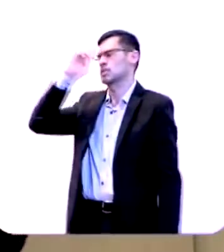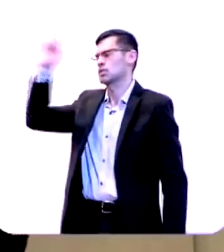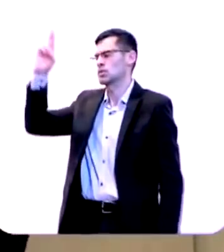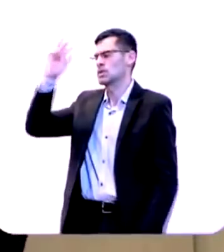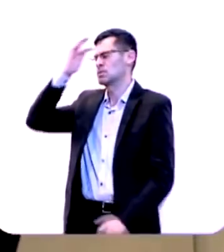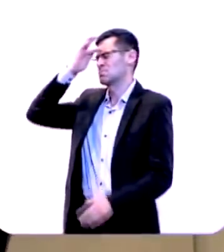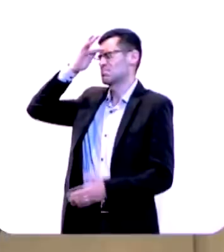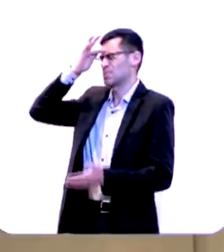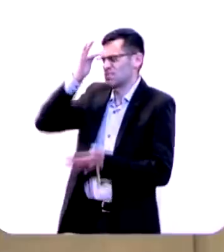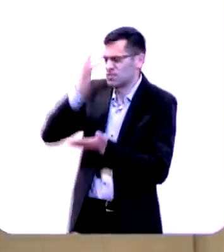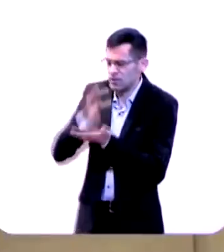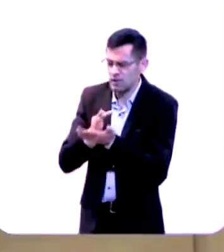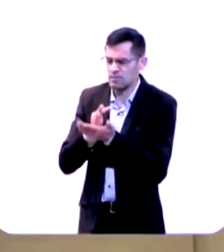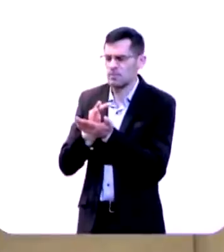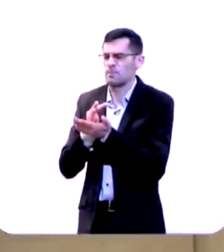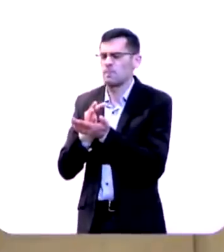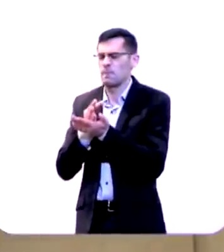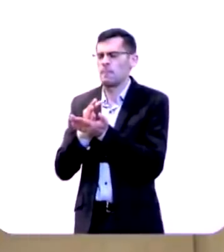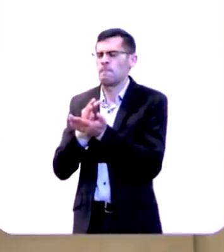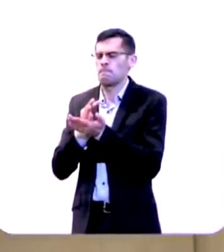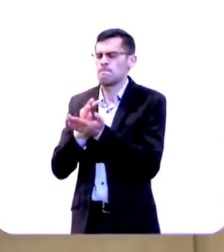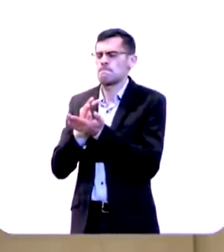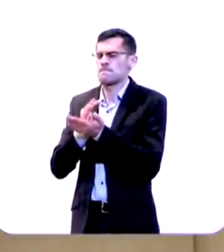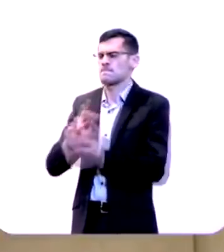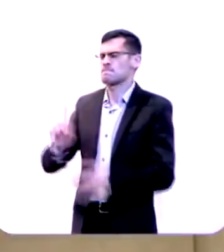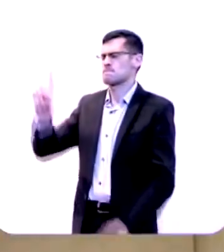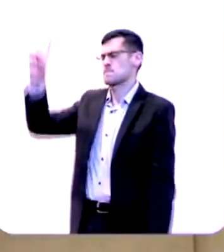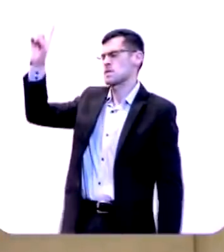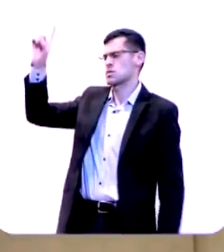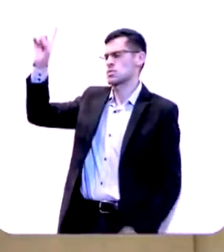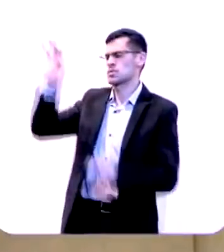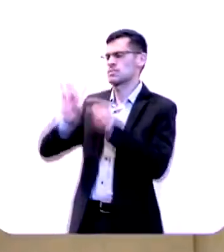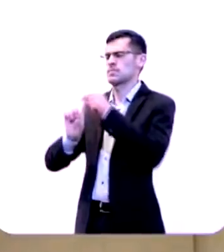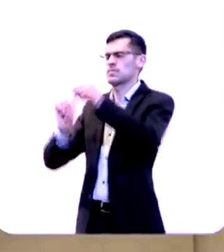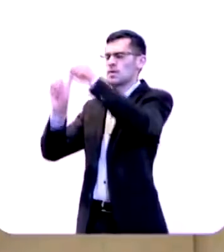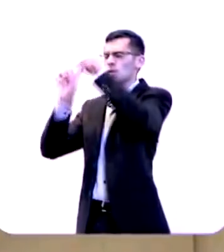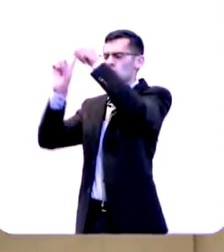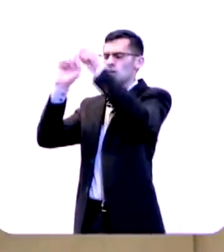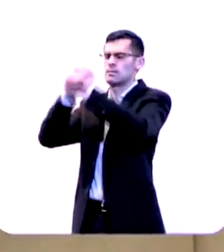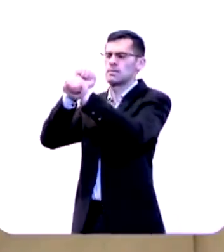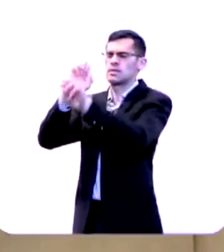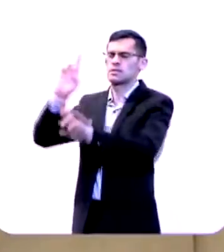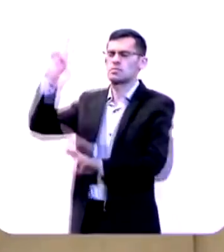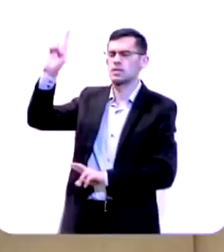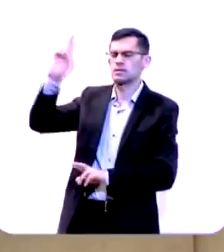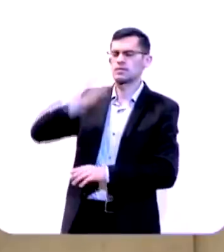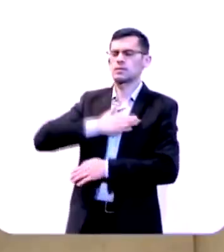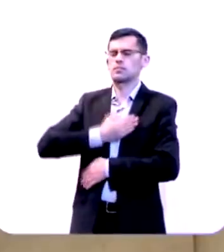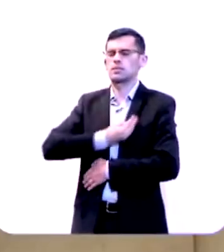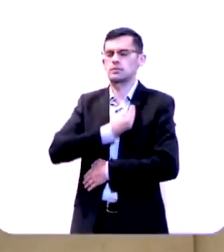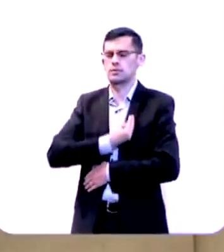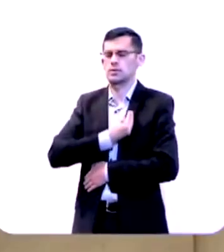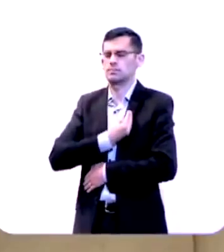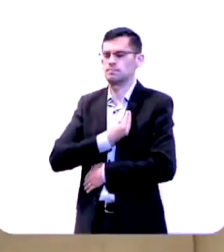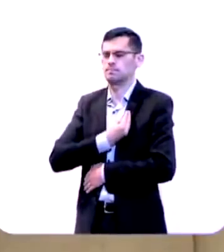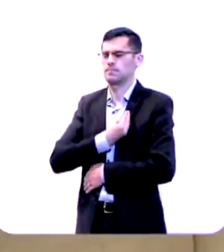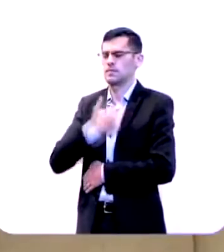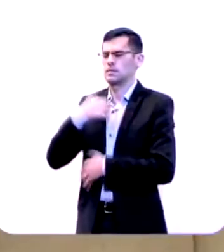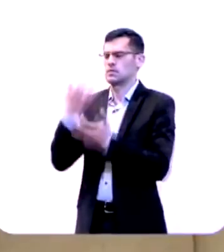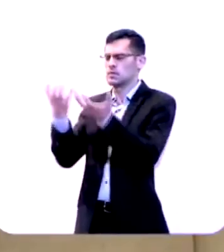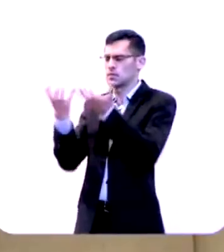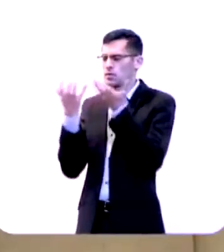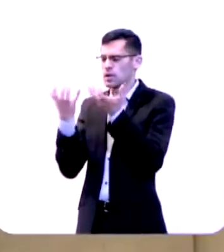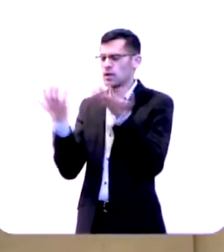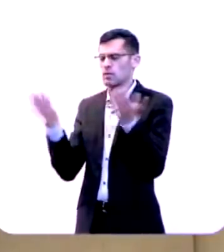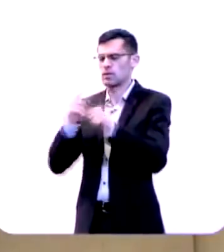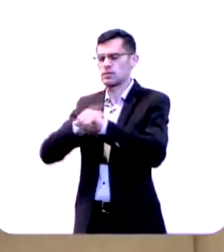pela fé eles estão dizendo tu és a única esperança da minha vida e eu quero